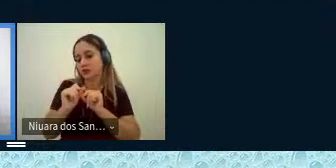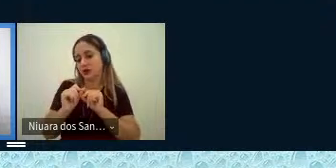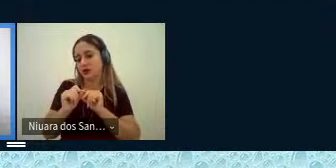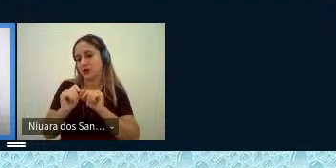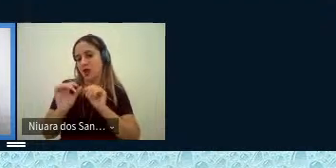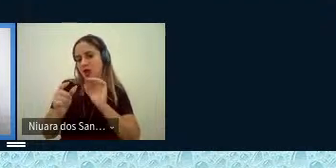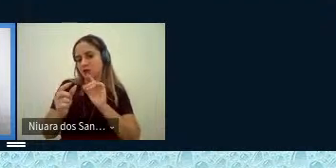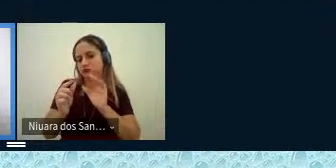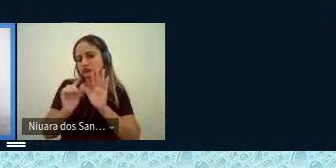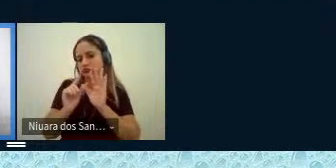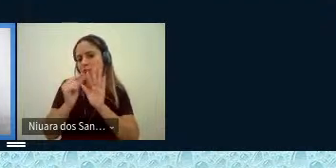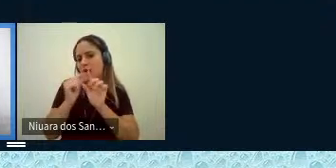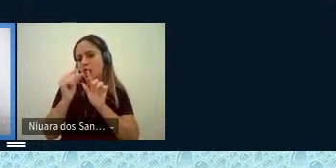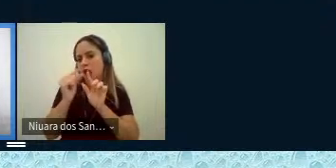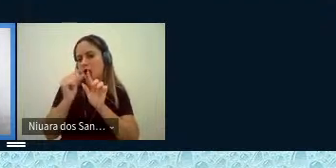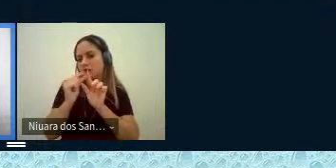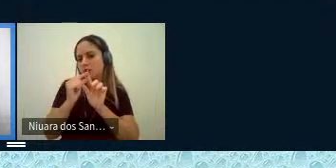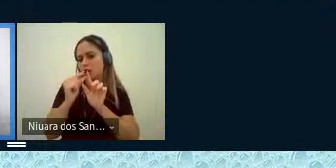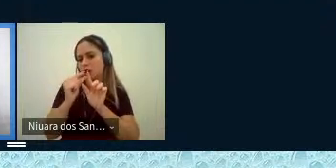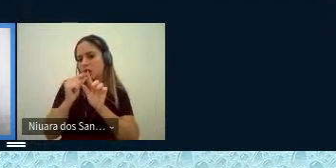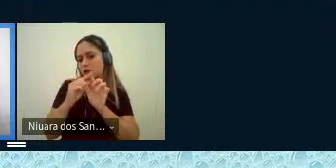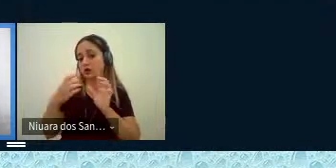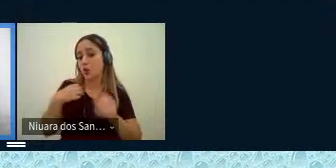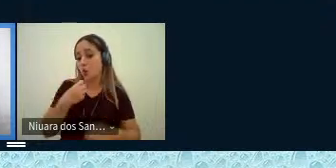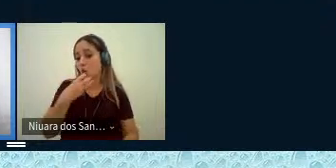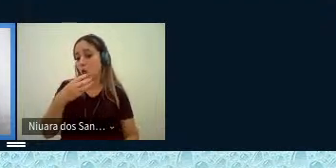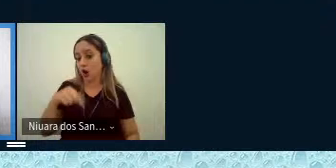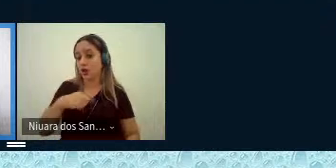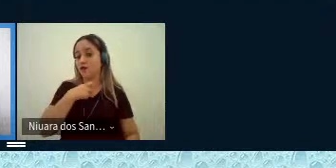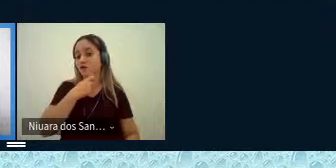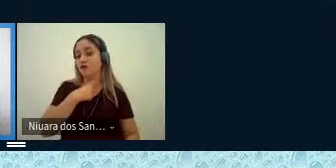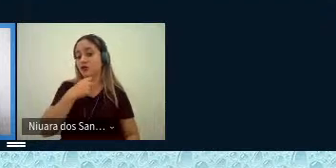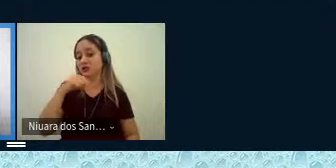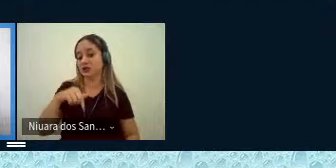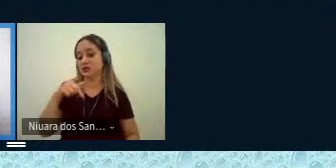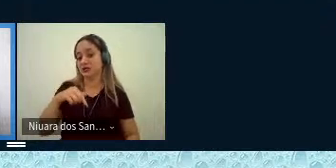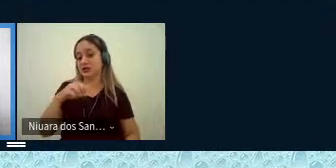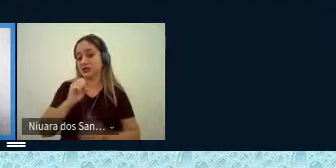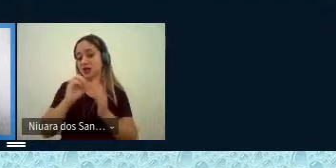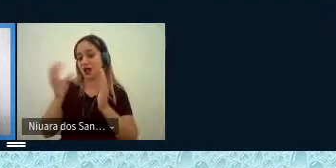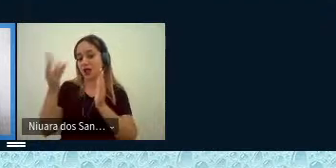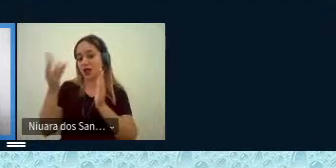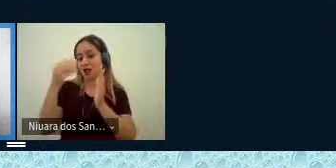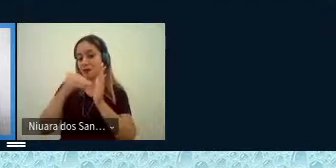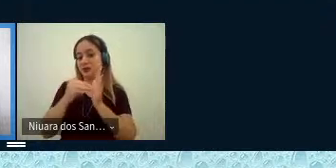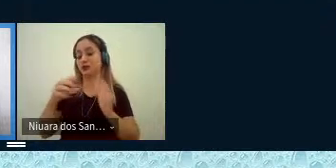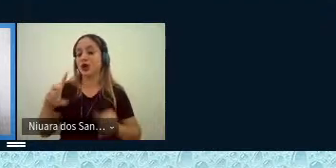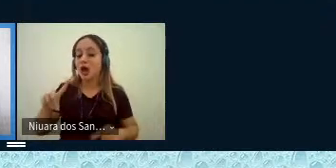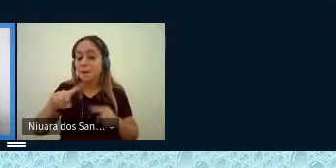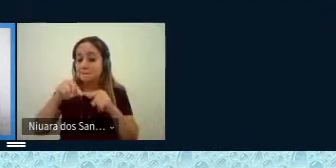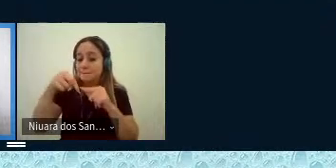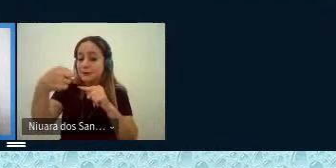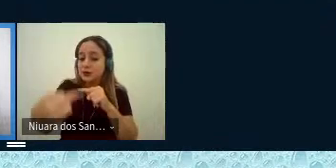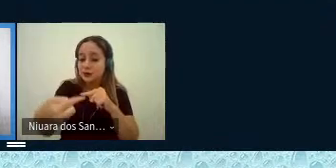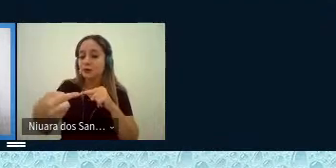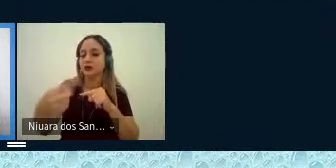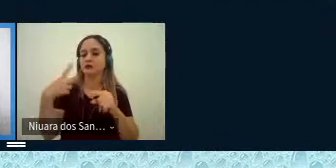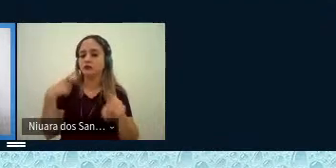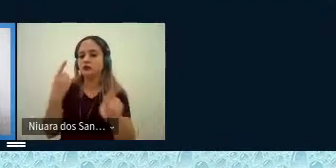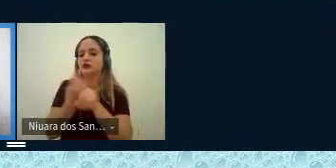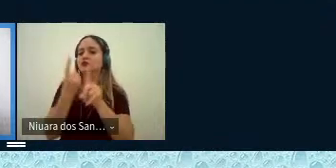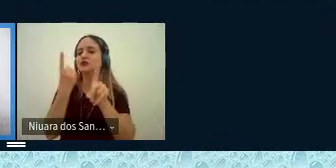vozes que contam na Amazônia, não é? Era essa a pretensão. Mas, depois, eu fui descobrindo